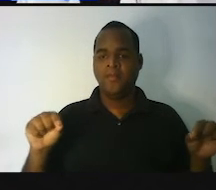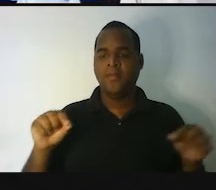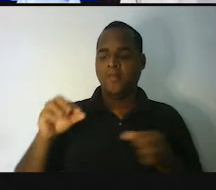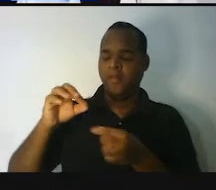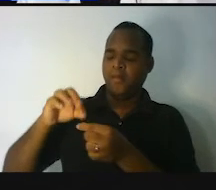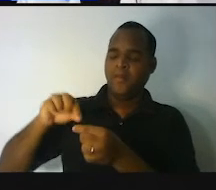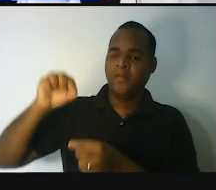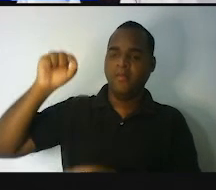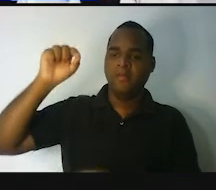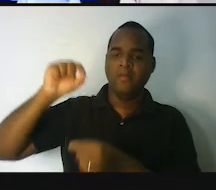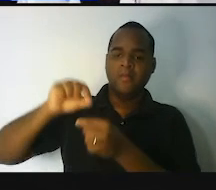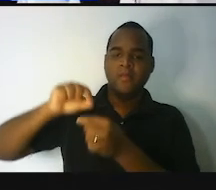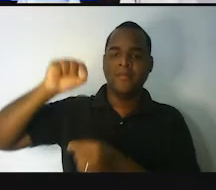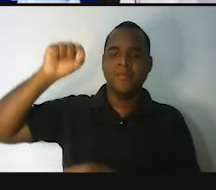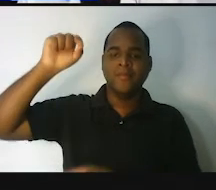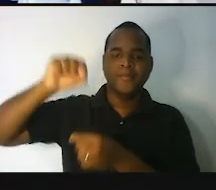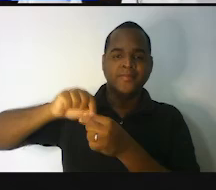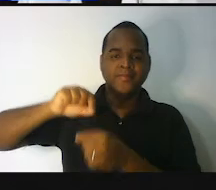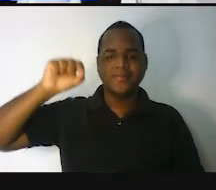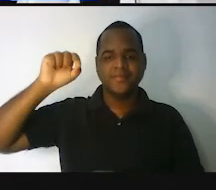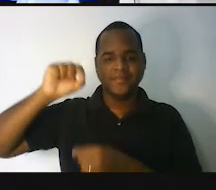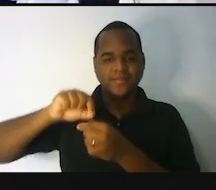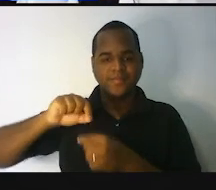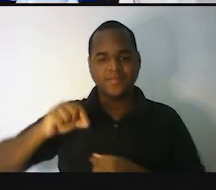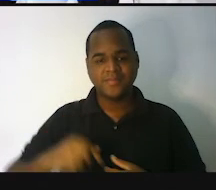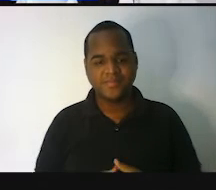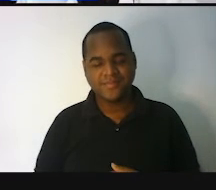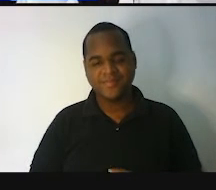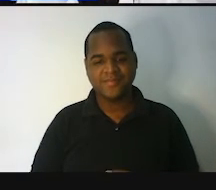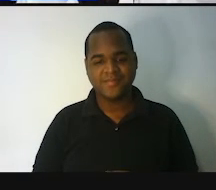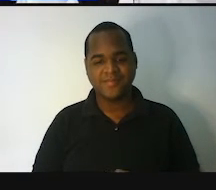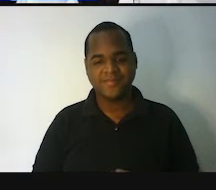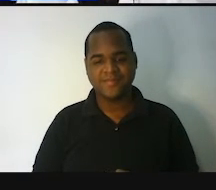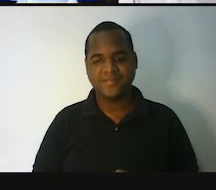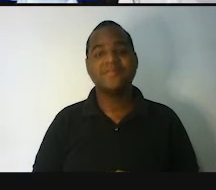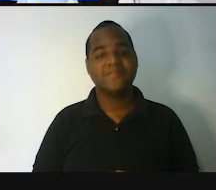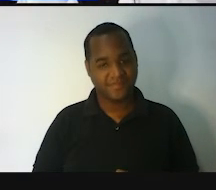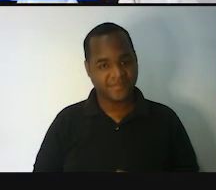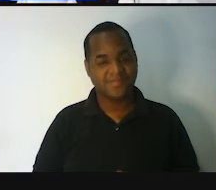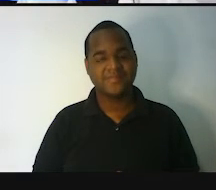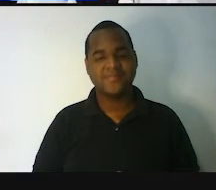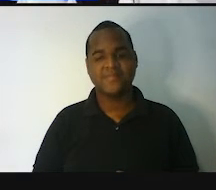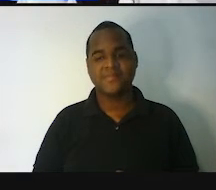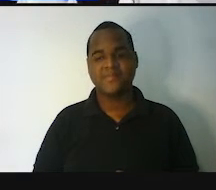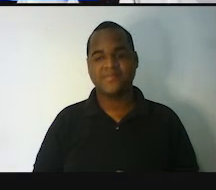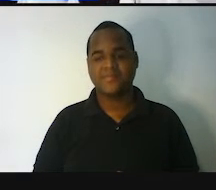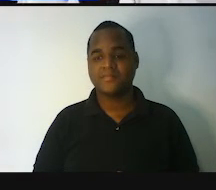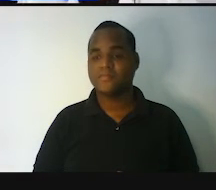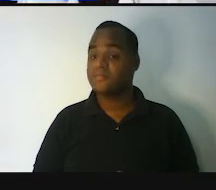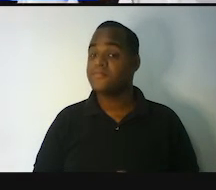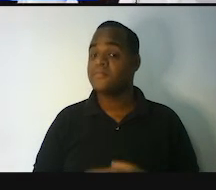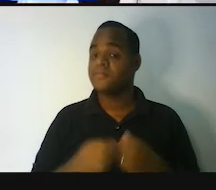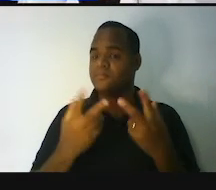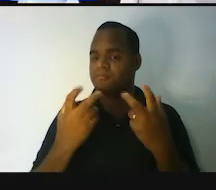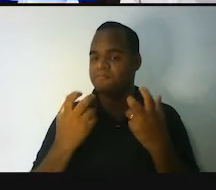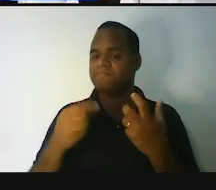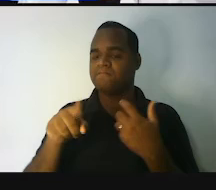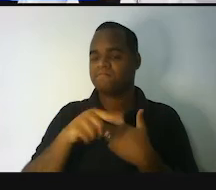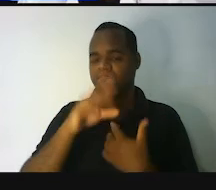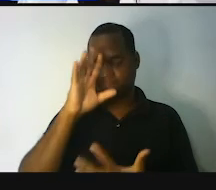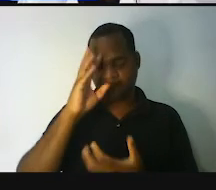E essa aqui, na vertical, vai ser a altura. Então, para a gente